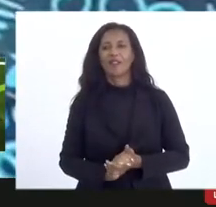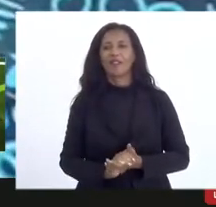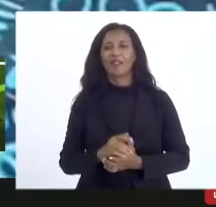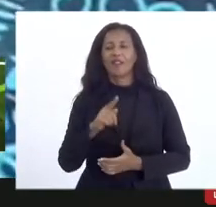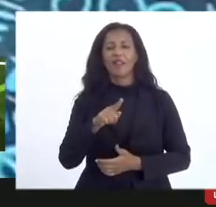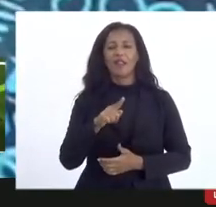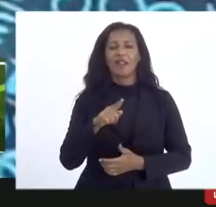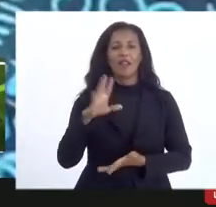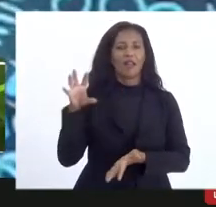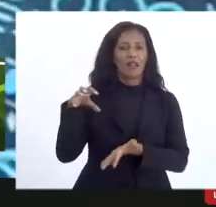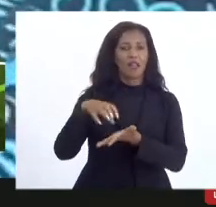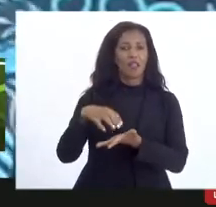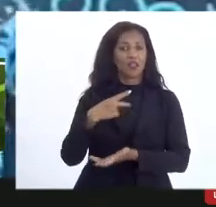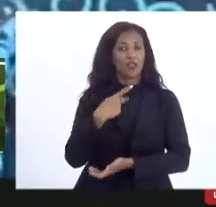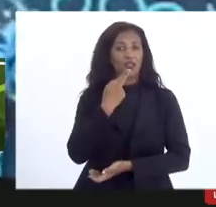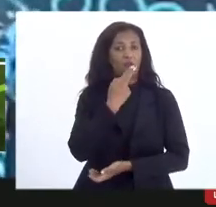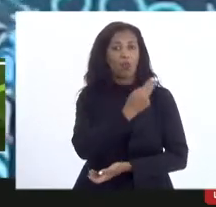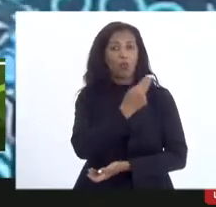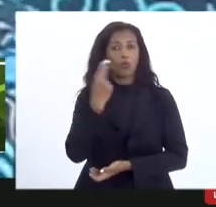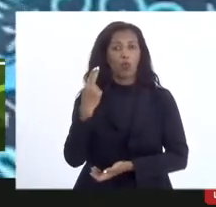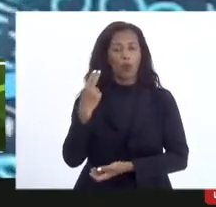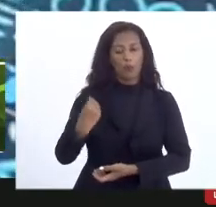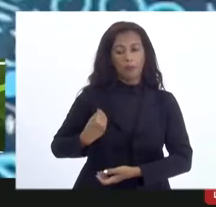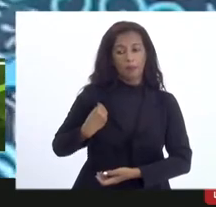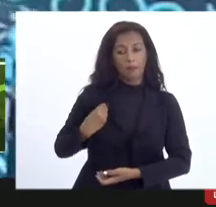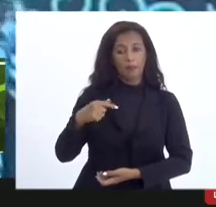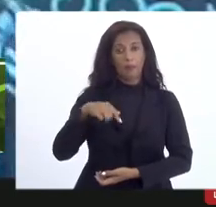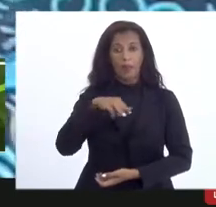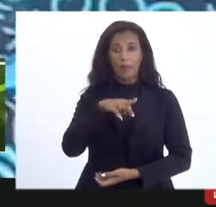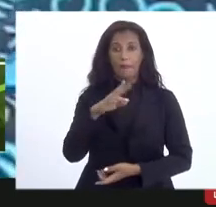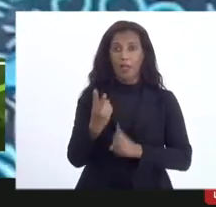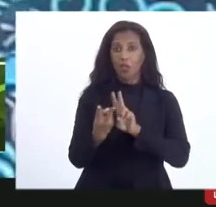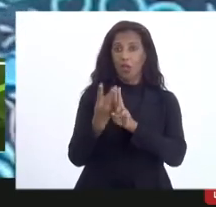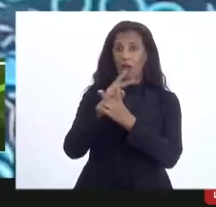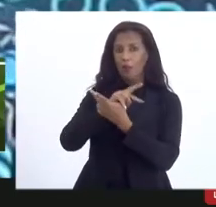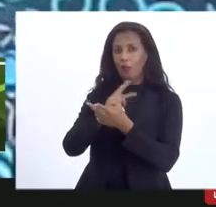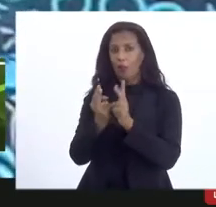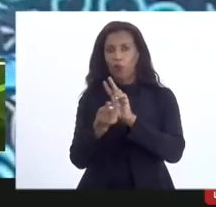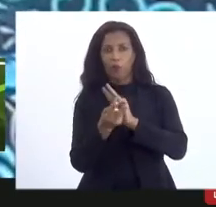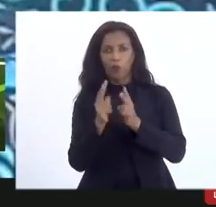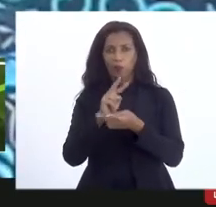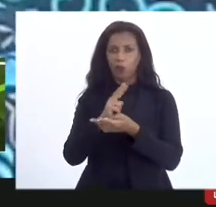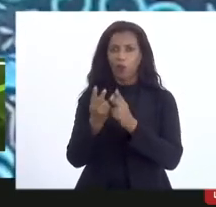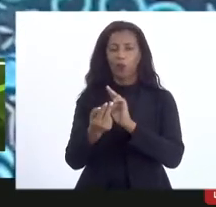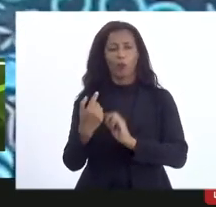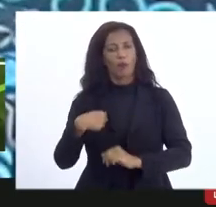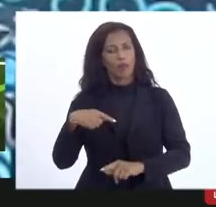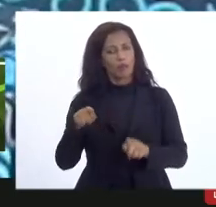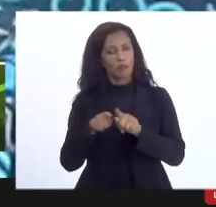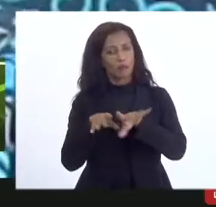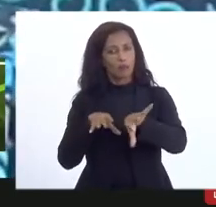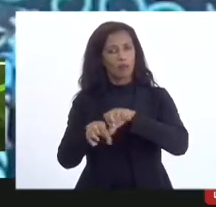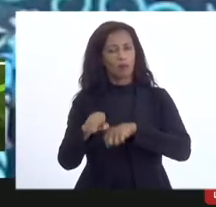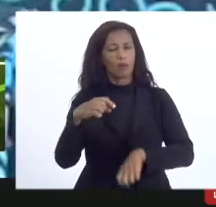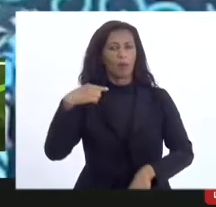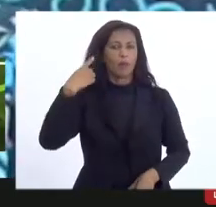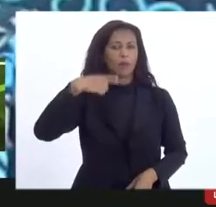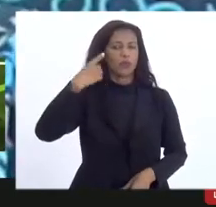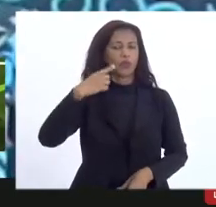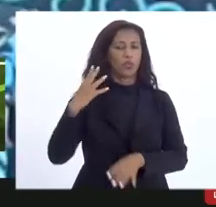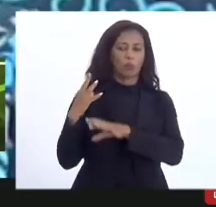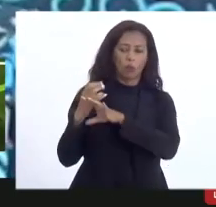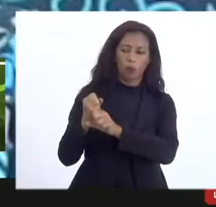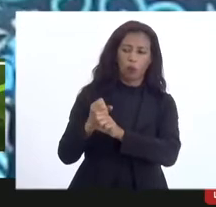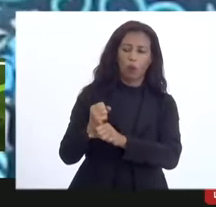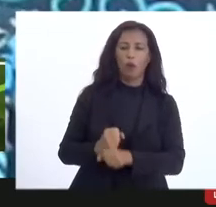de culturas por indicar o nosso nome né para estar aqui presente eu sou o mestre de capoeira mas também sou da área do direito e da área da contabilidade